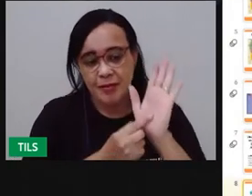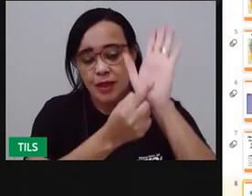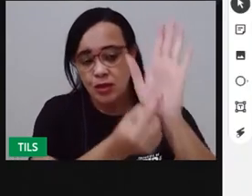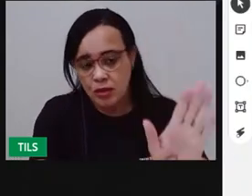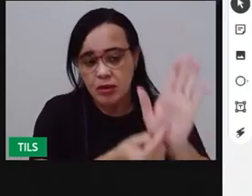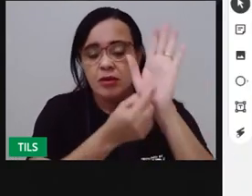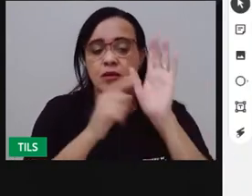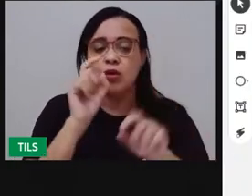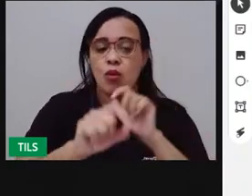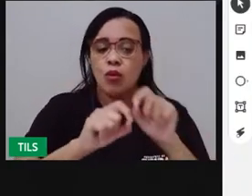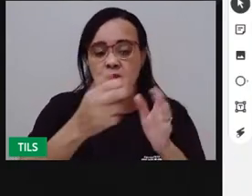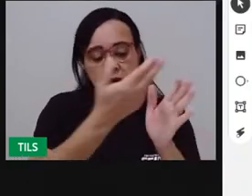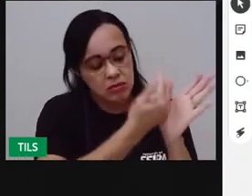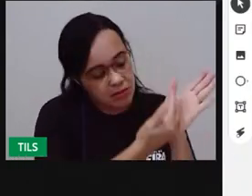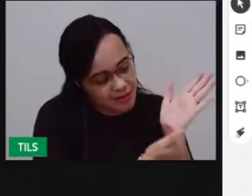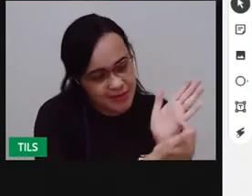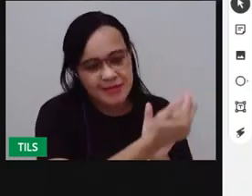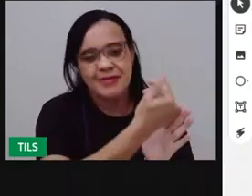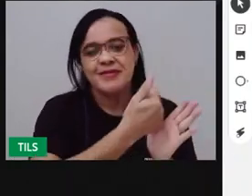pode fazer esse desenho.